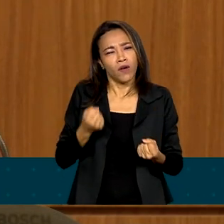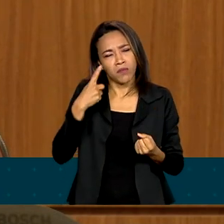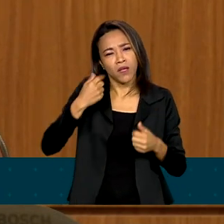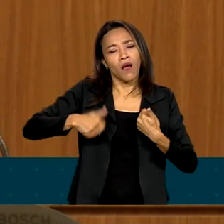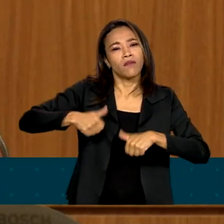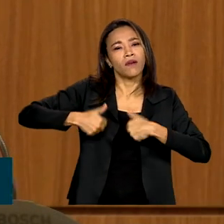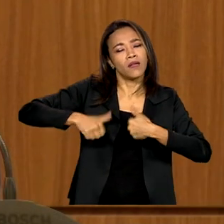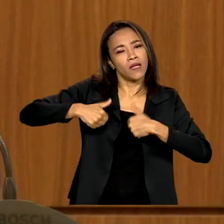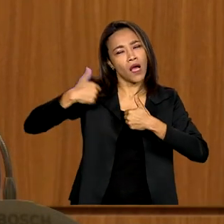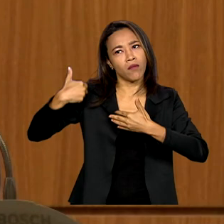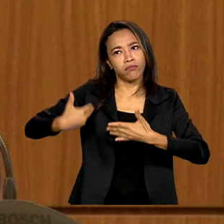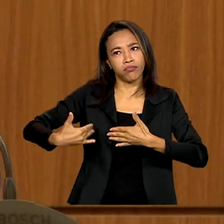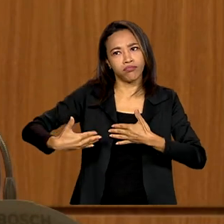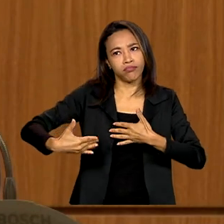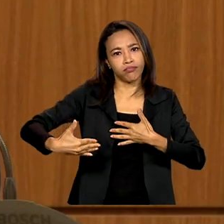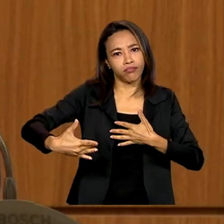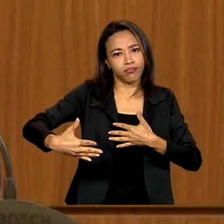operacional ao longo do desenvolvimento do projeto.